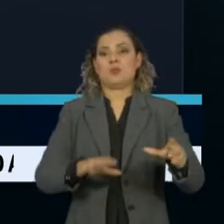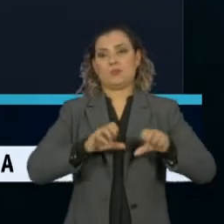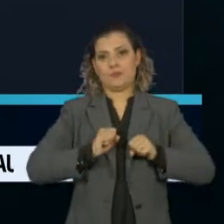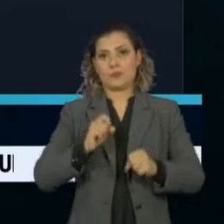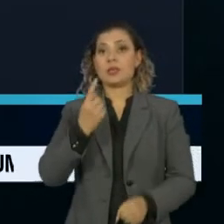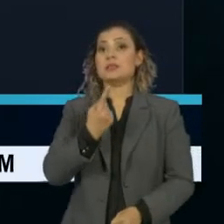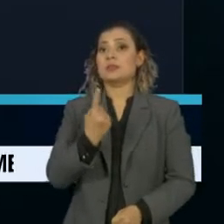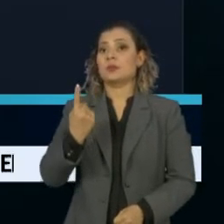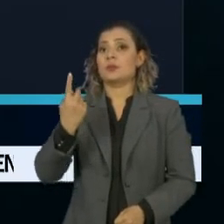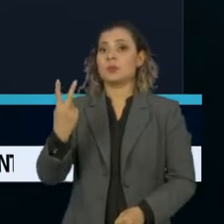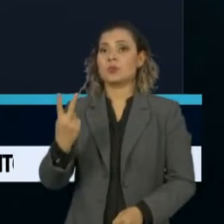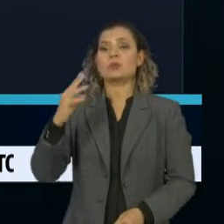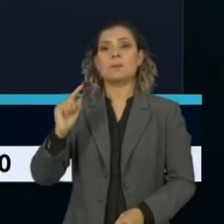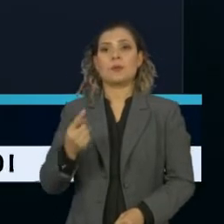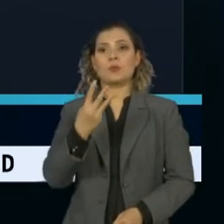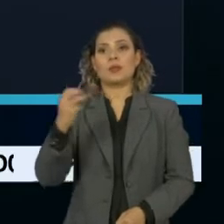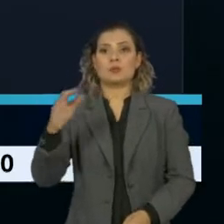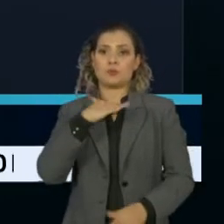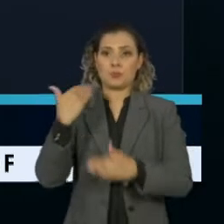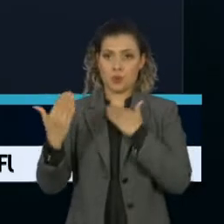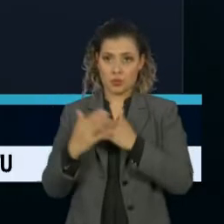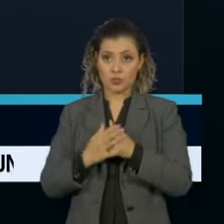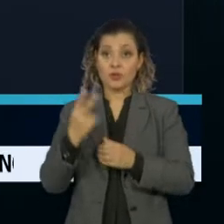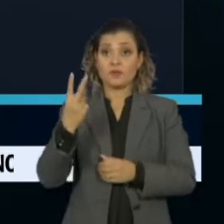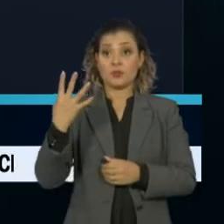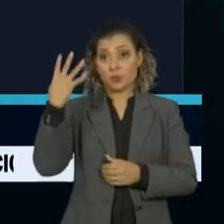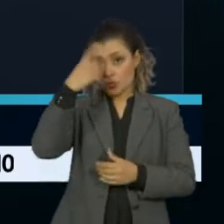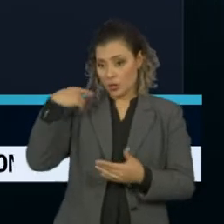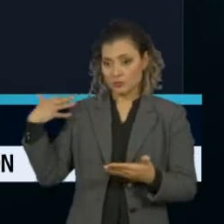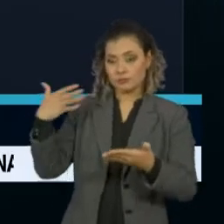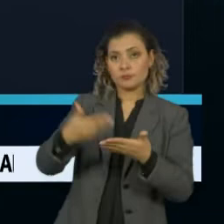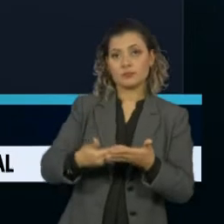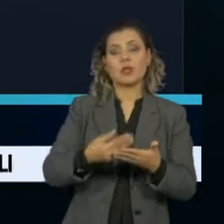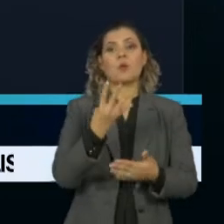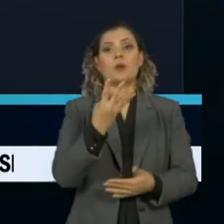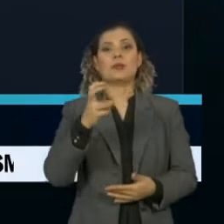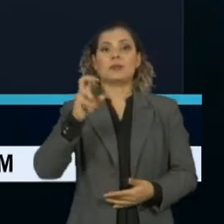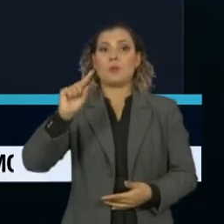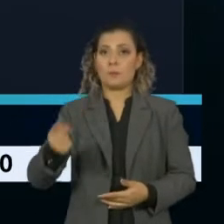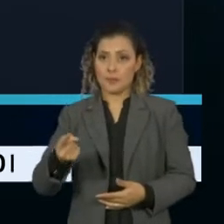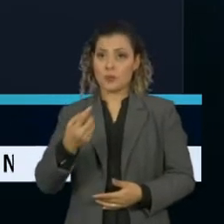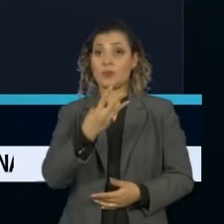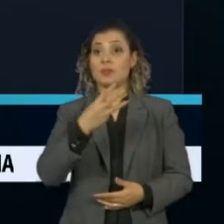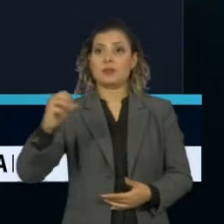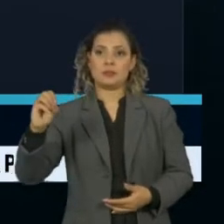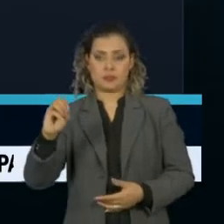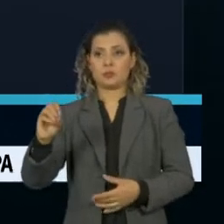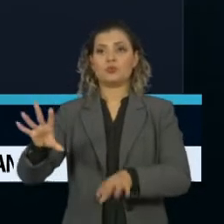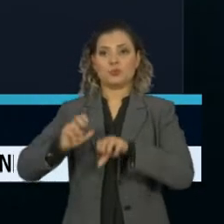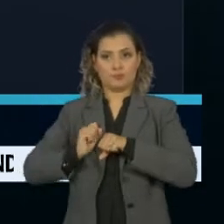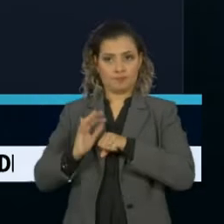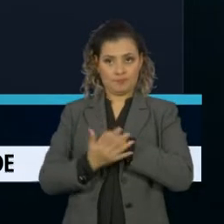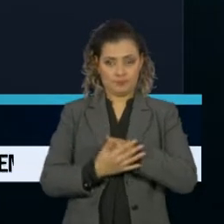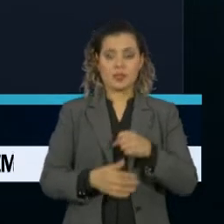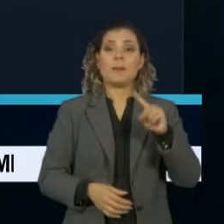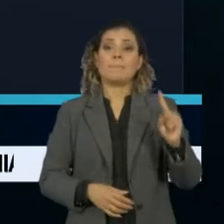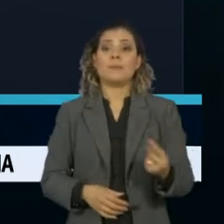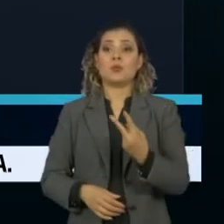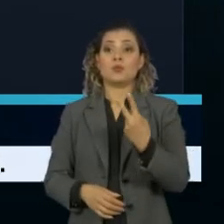112 mil e 300 óbitos. No último dia, foram 45 mil e 300 casos e 1